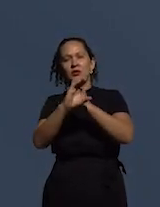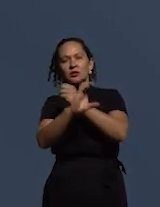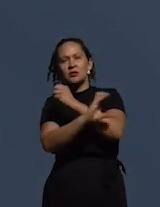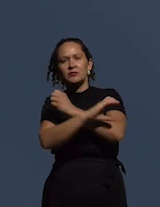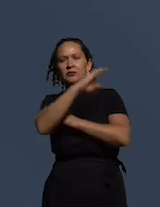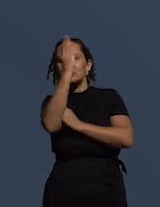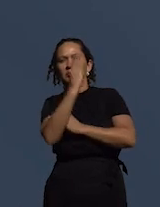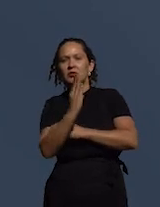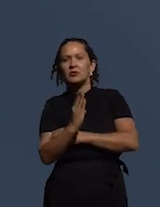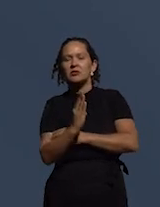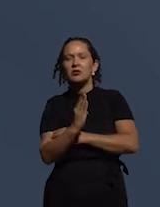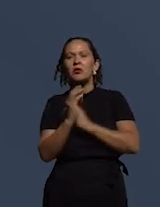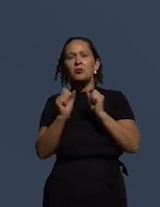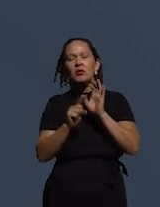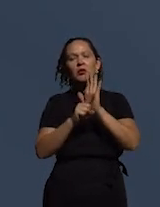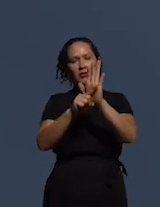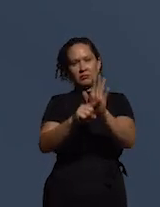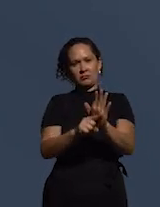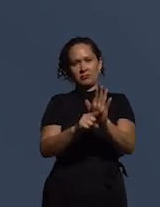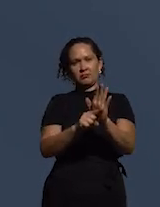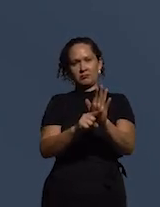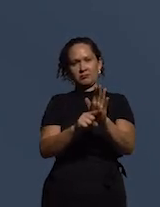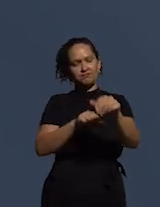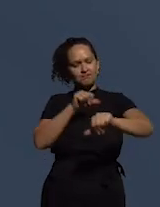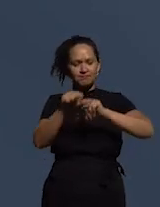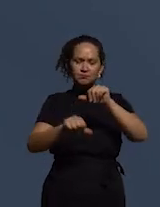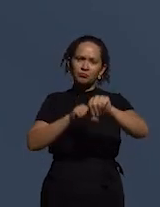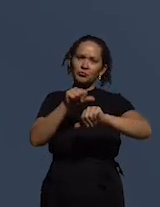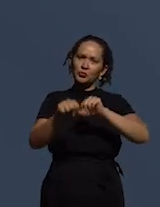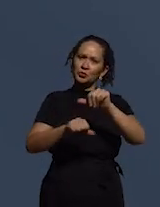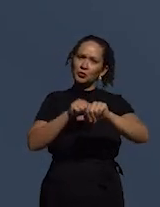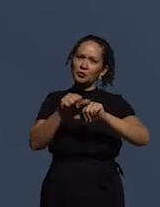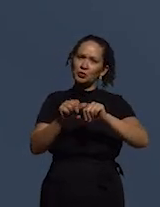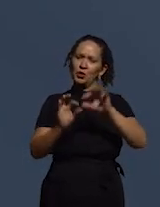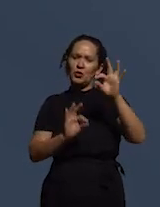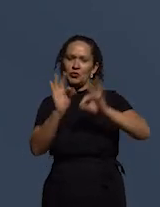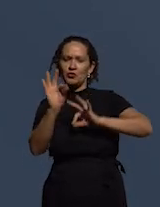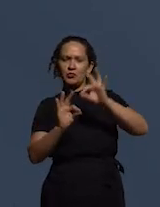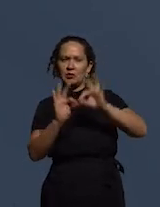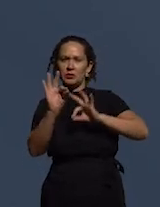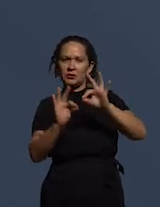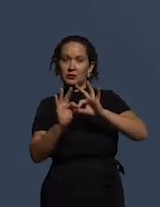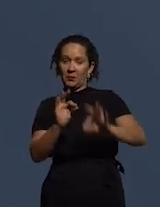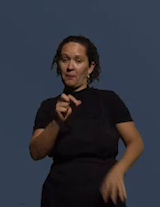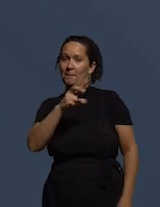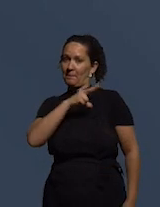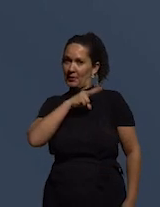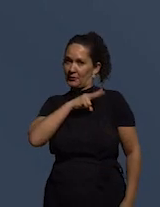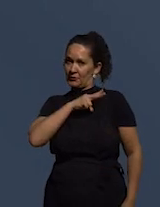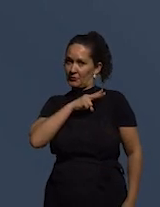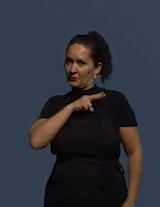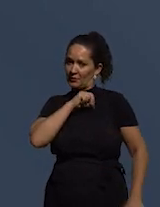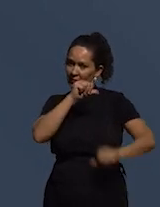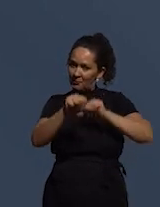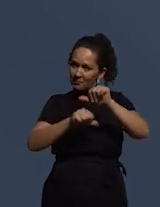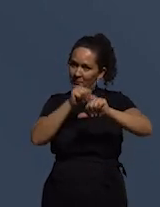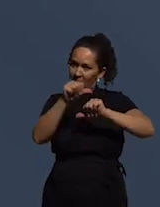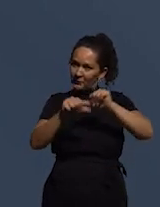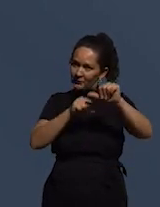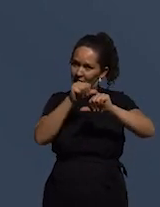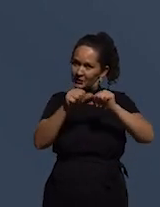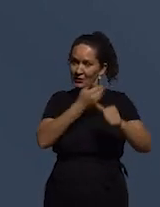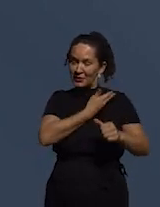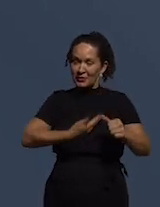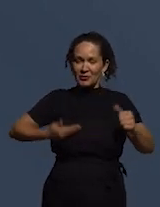poderia contribuir para fazer a transição de um ponto de lógica particularista para uma universalista